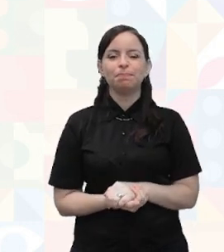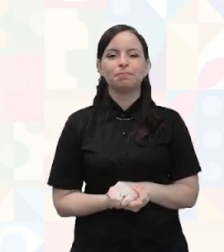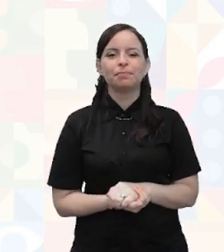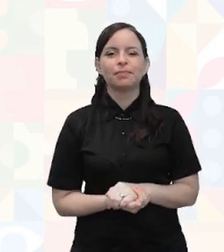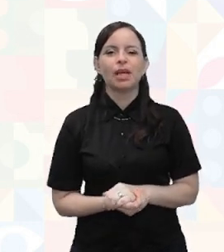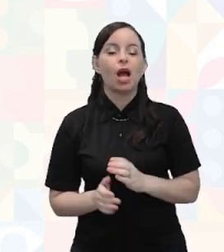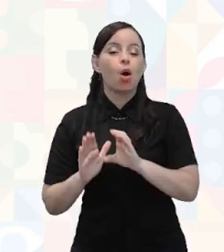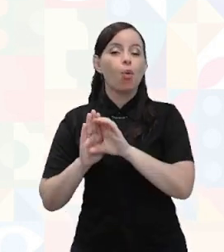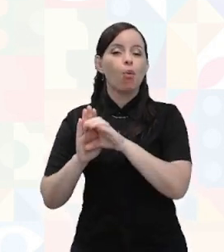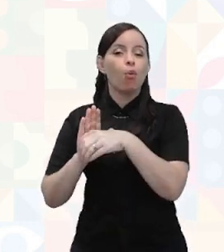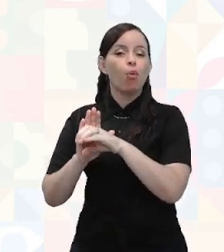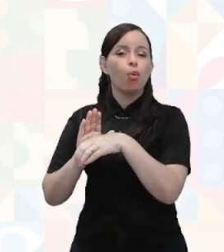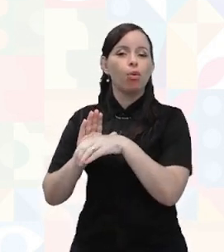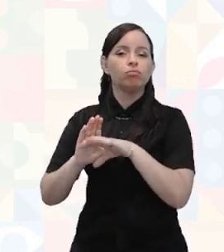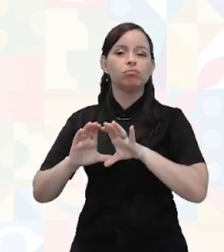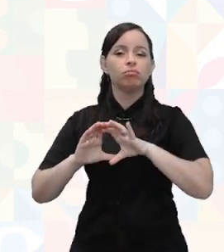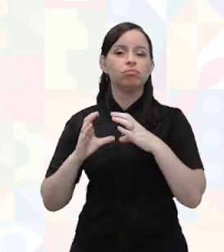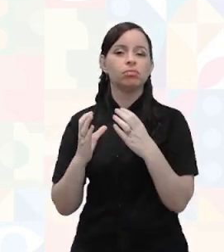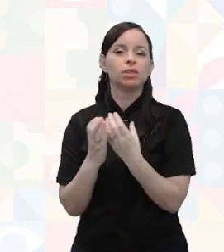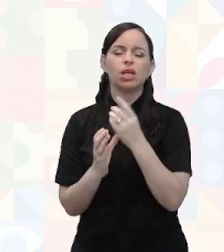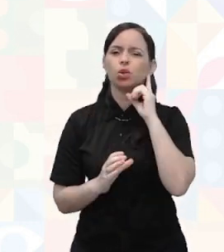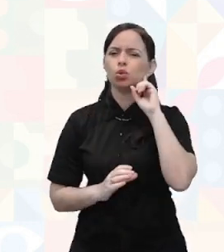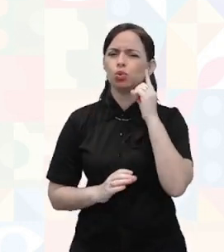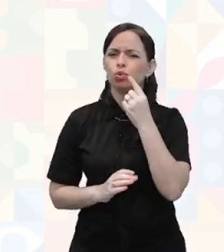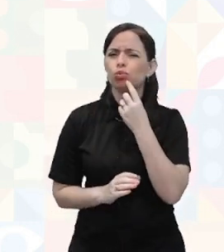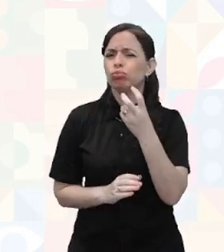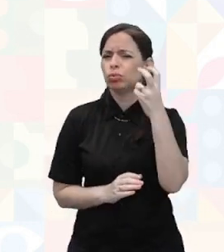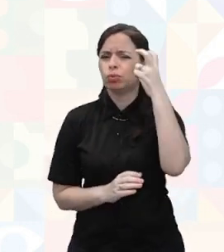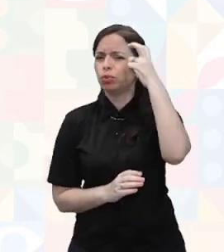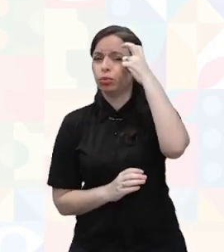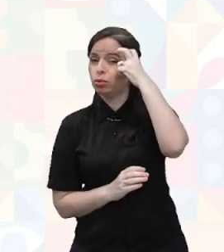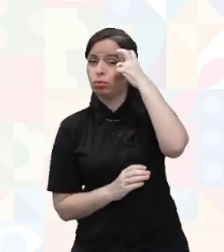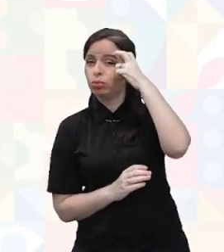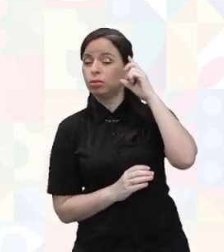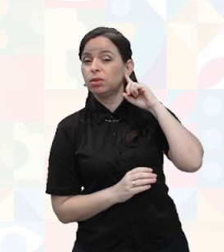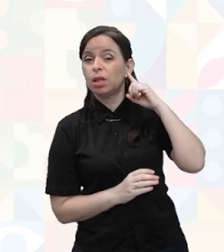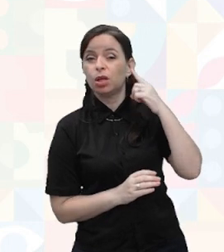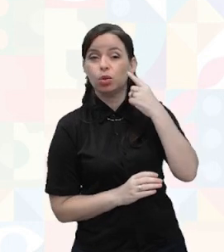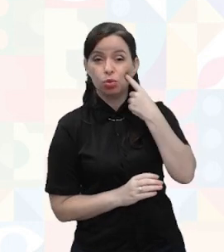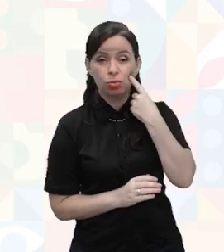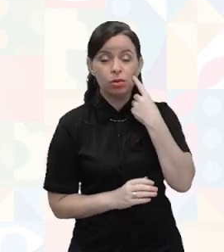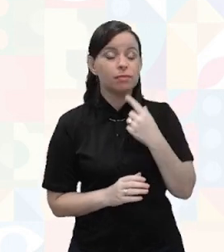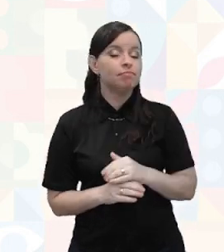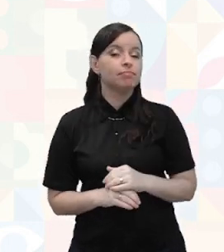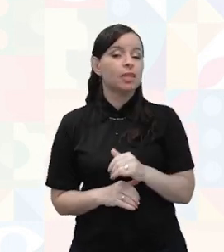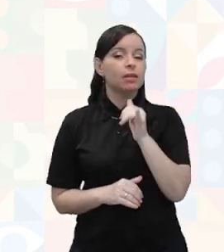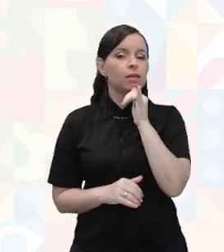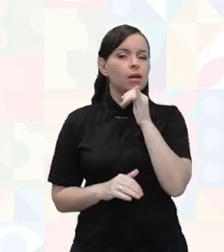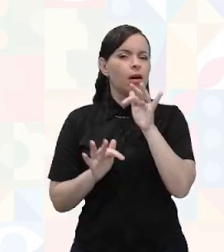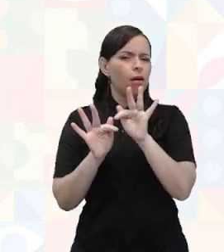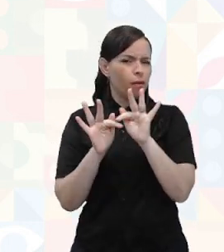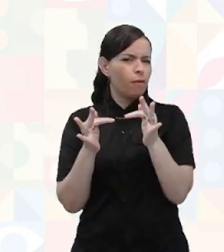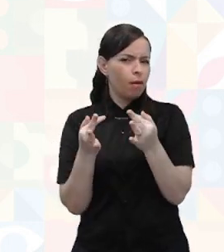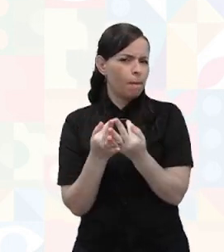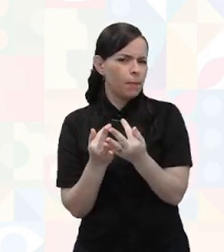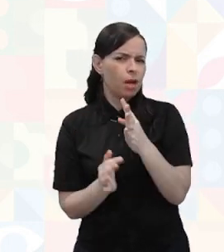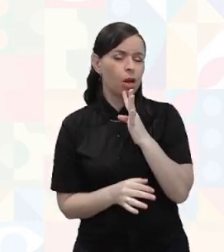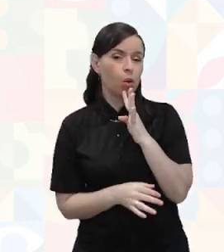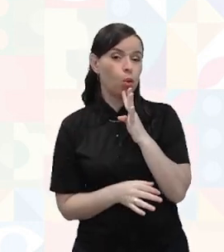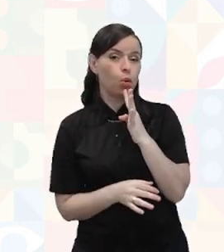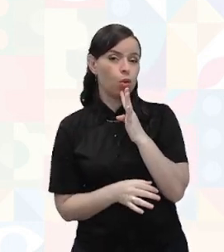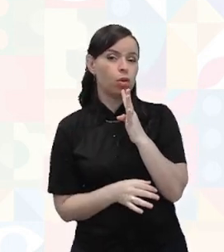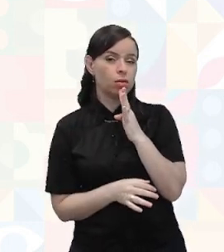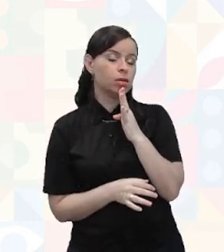conceito de comunidade surda, de cultura surda, de pertencimento, de uma família que eu conheci. Essa